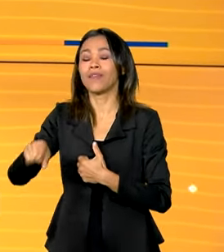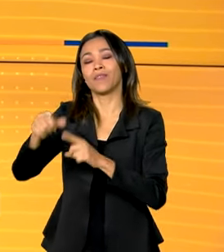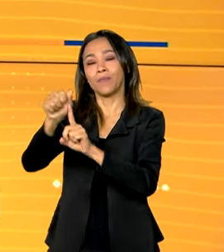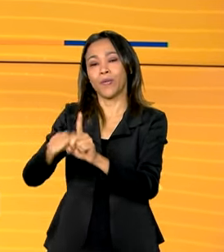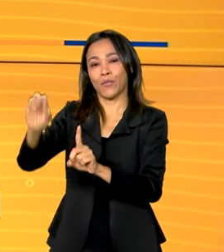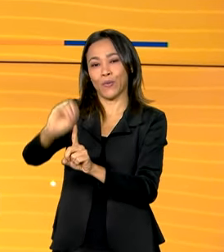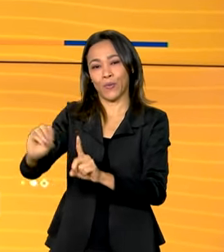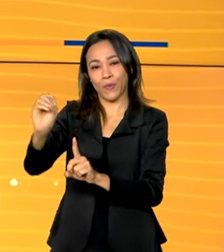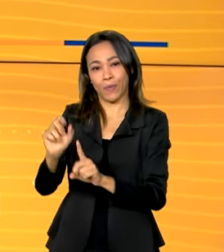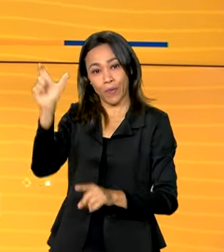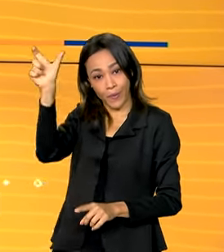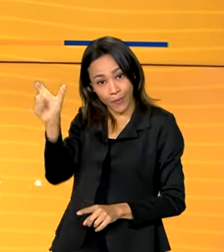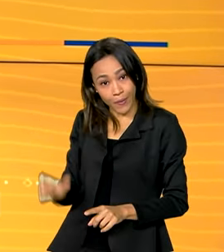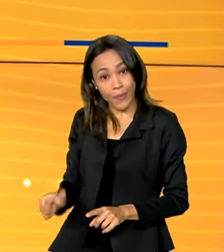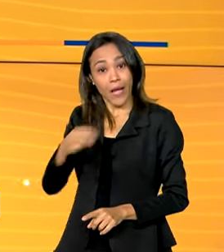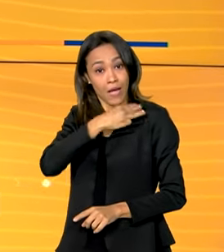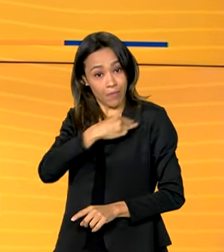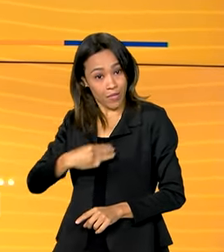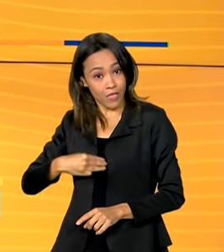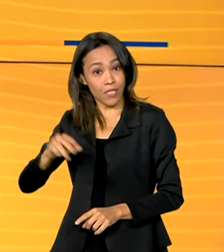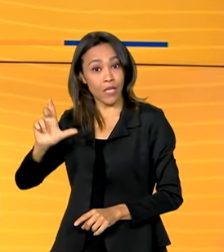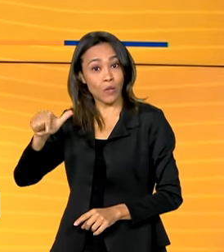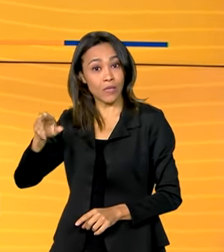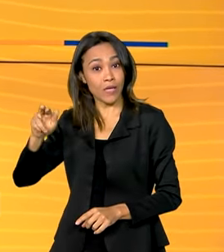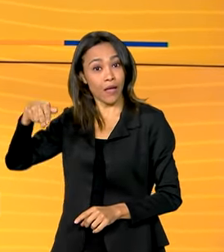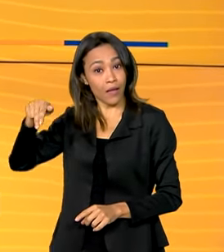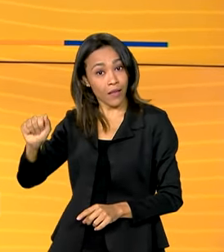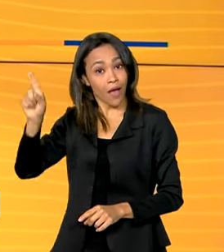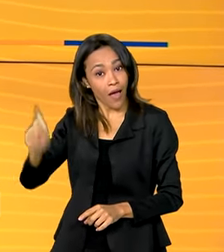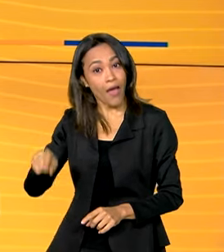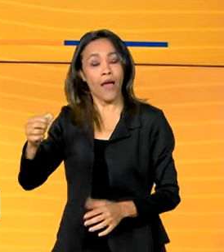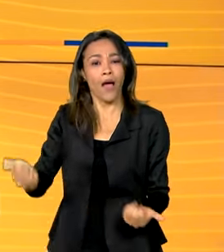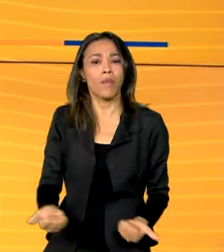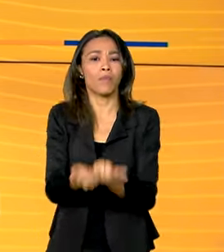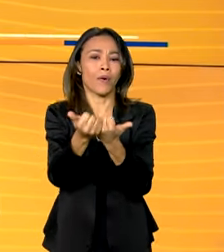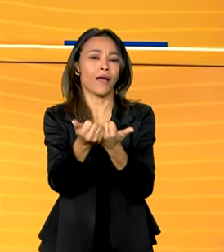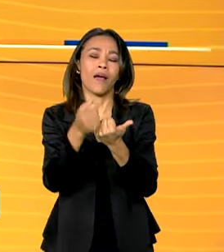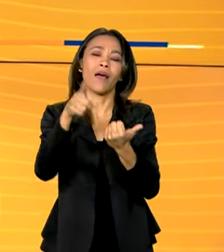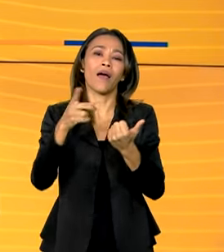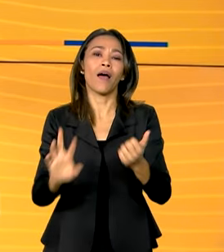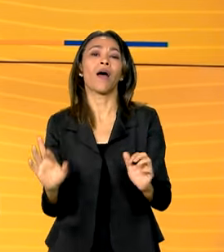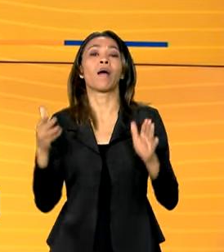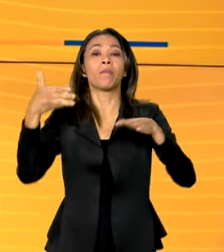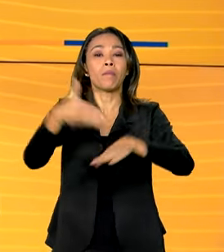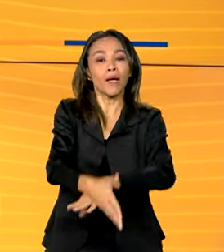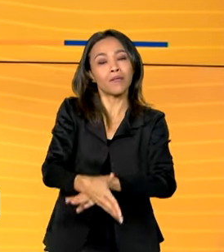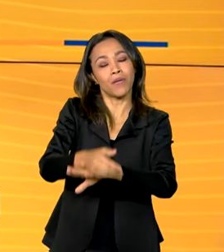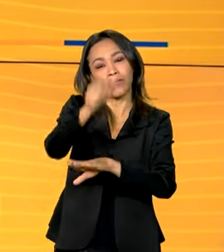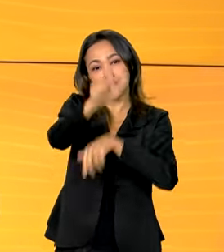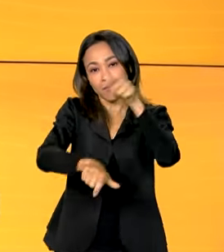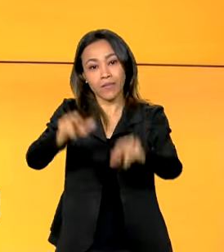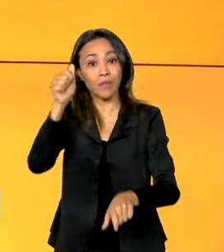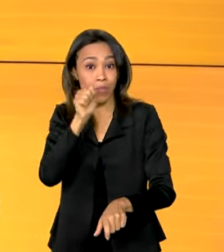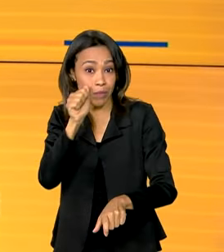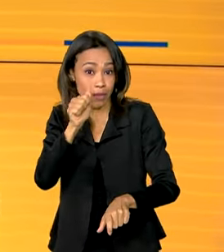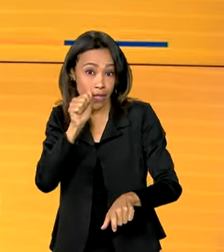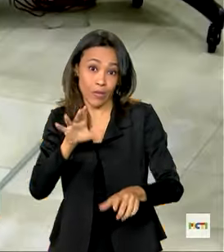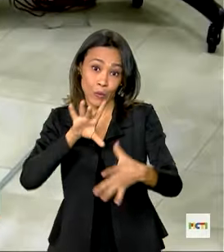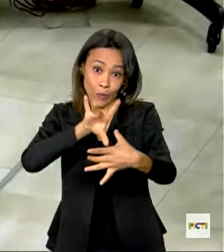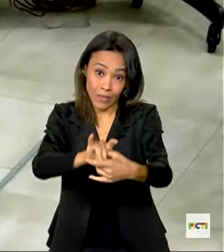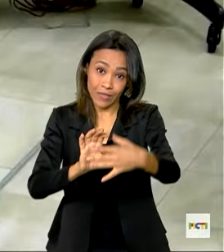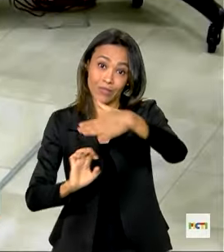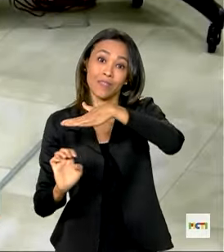A ministra Luciana Santos falou que o objetivo é apoiar o aumento da representatividade feminina no cenário empreendedor.